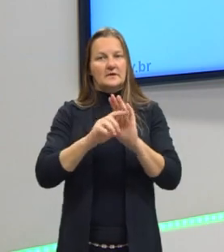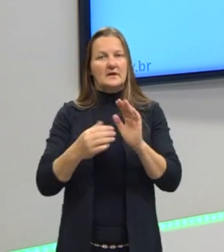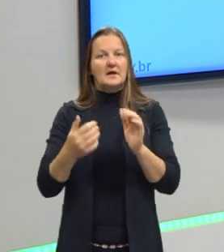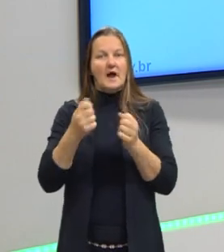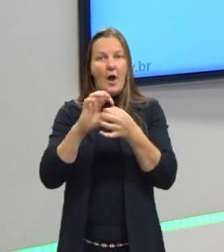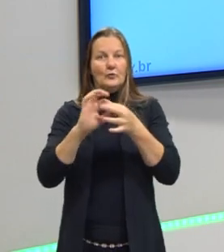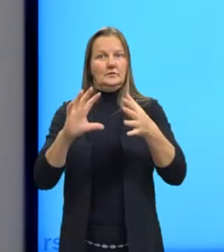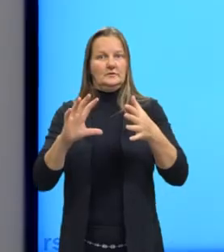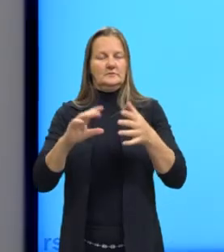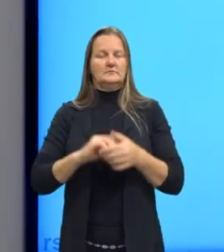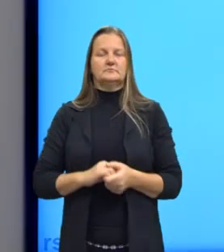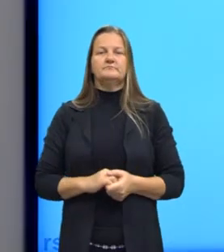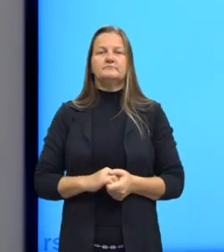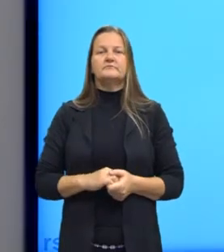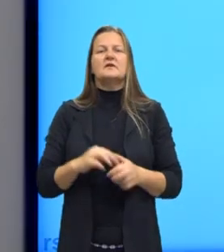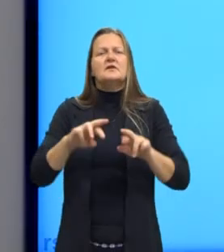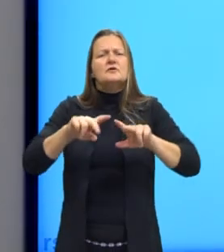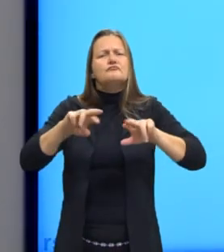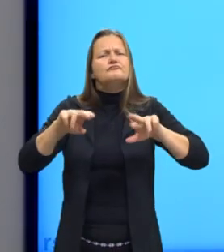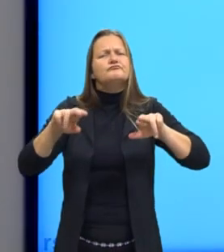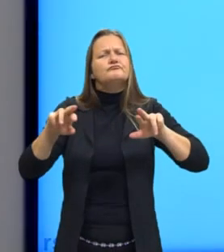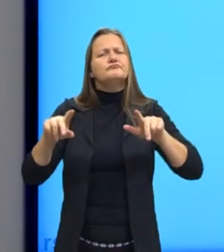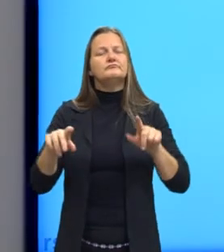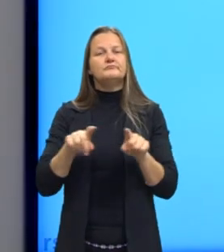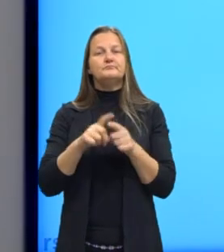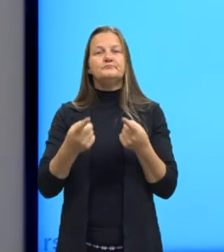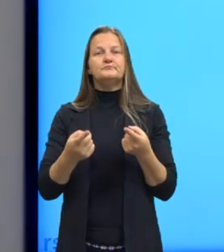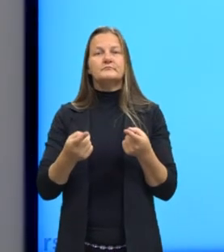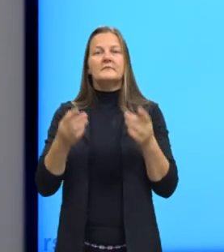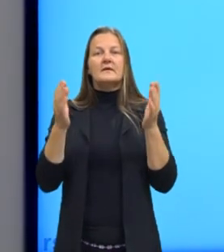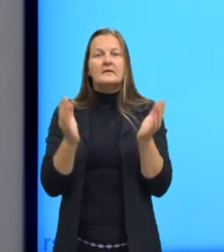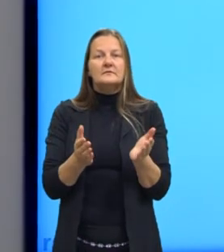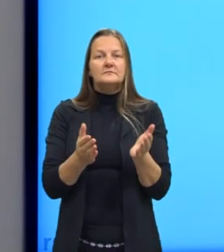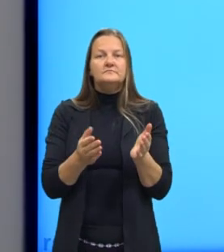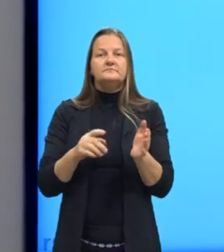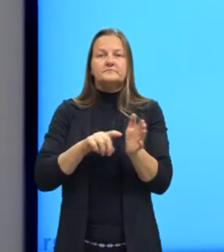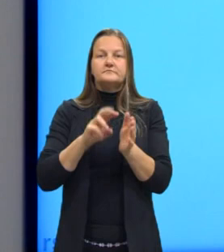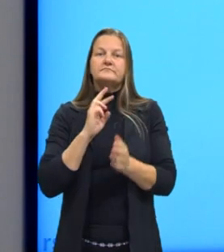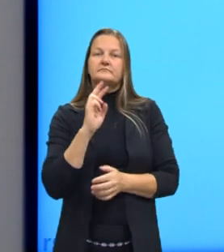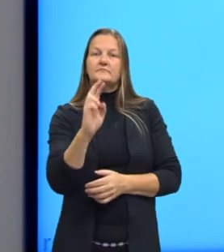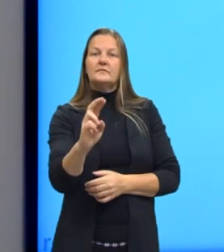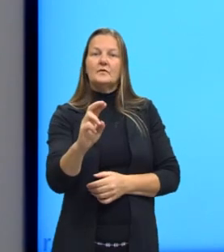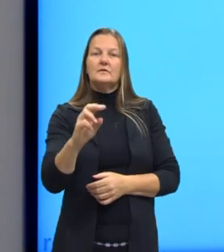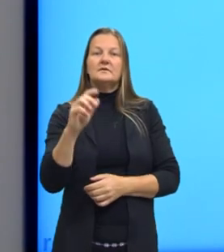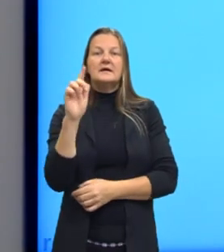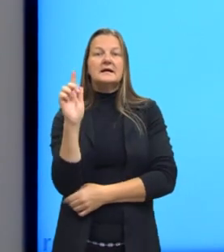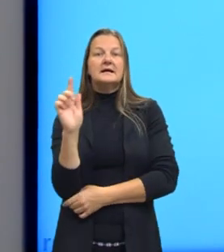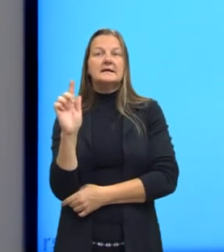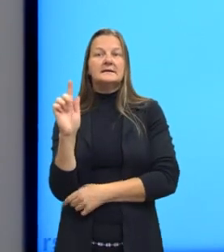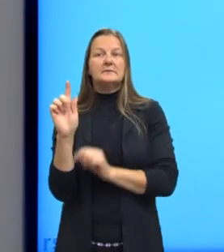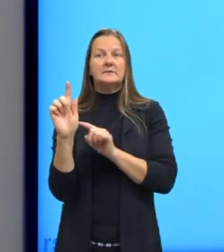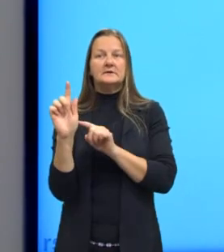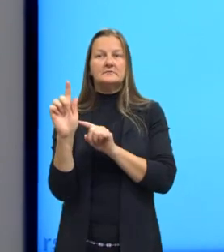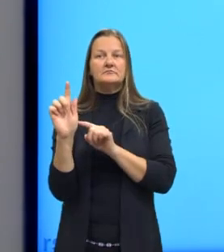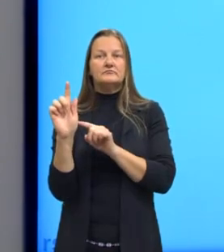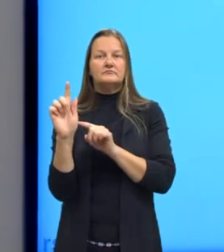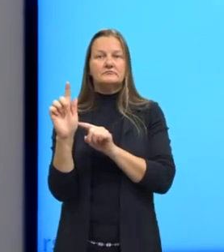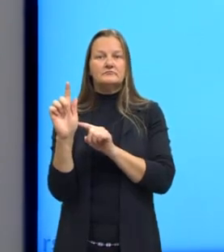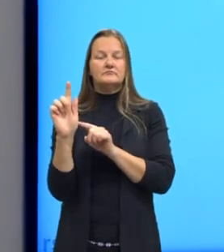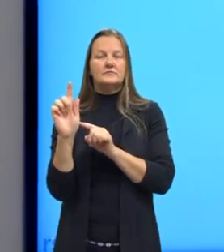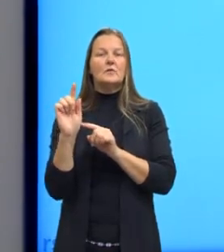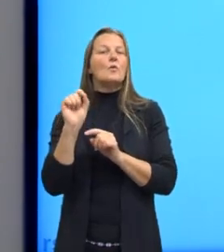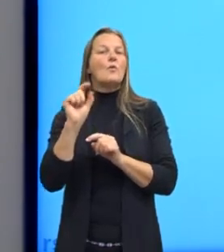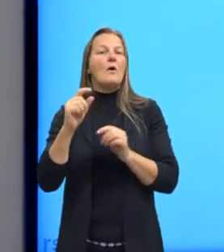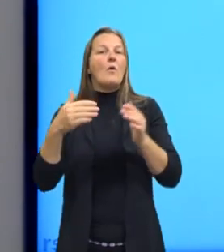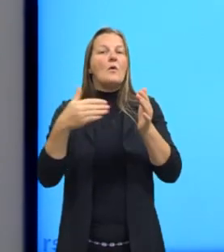Então, eu estou trazendo várias unidades, só que aqui a resposta está em gramas, mas os limites que